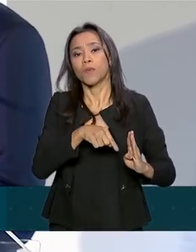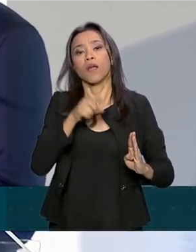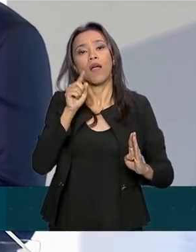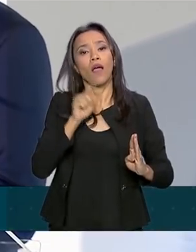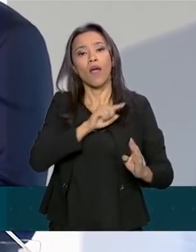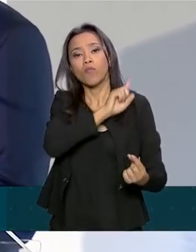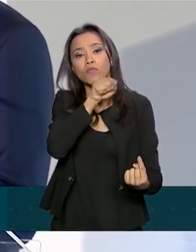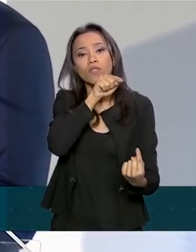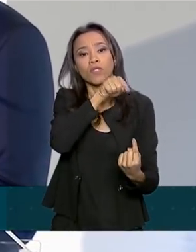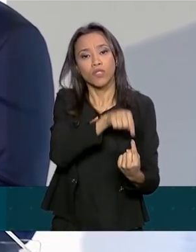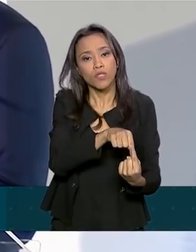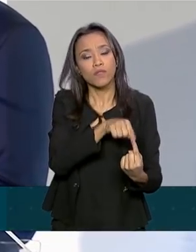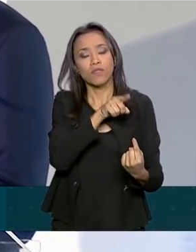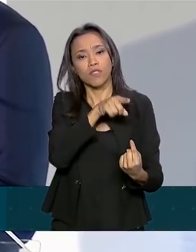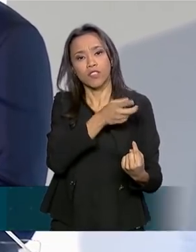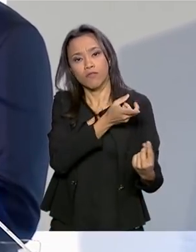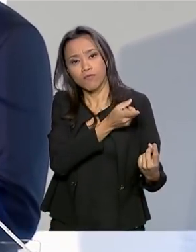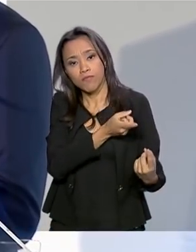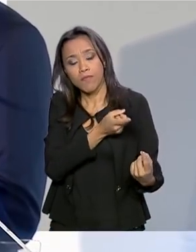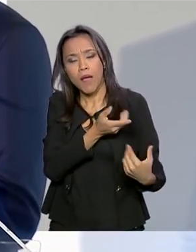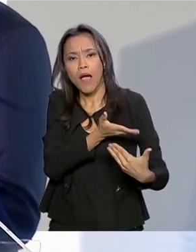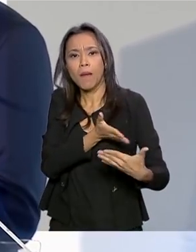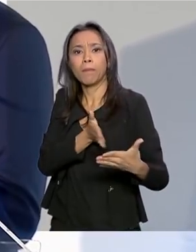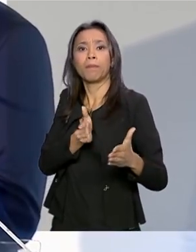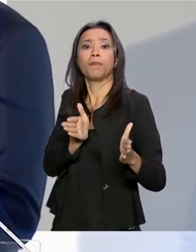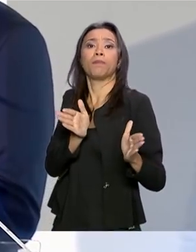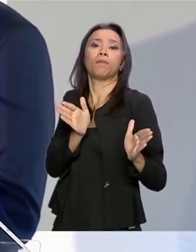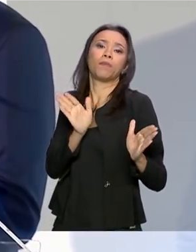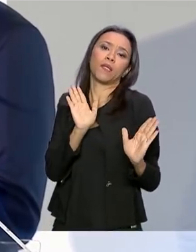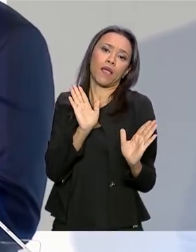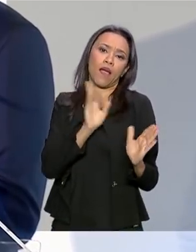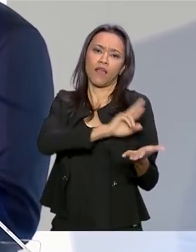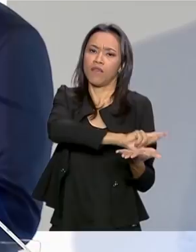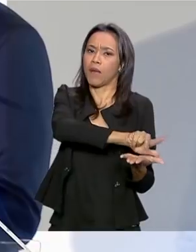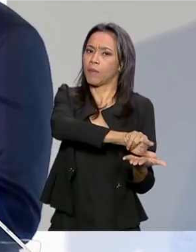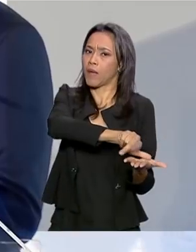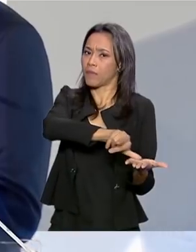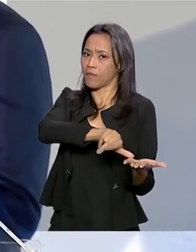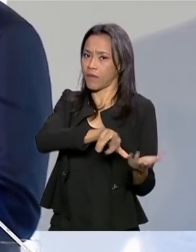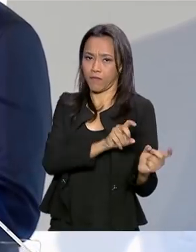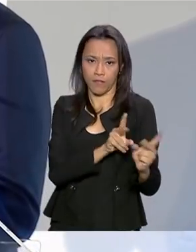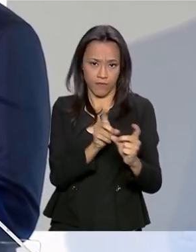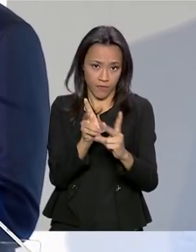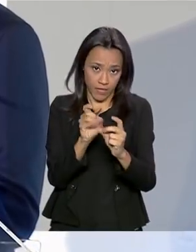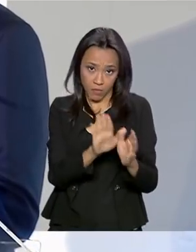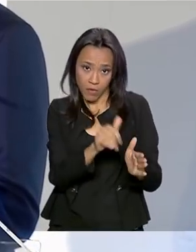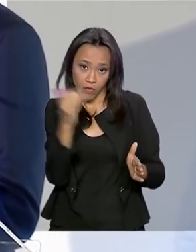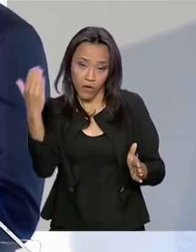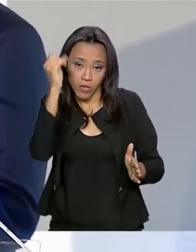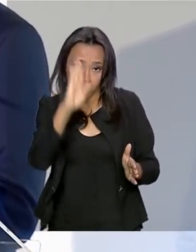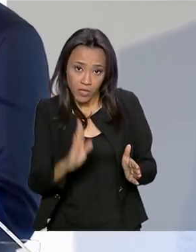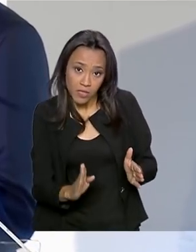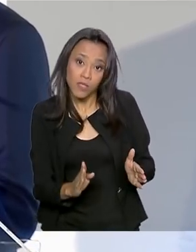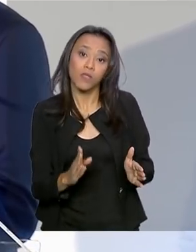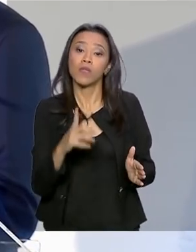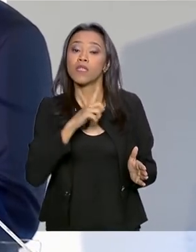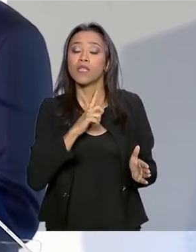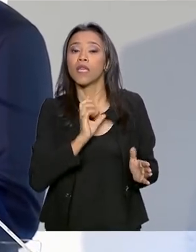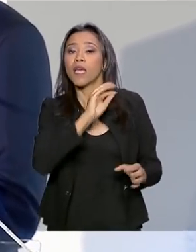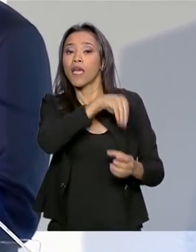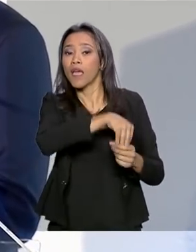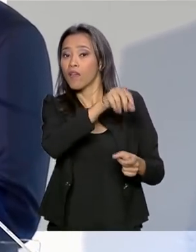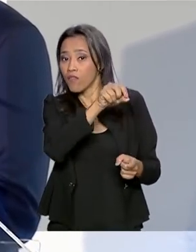objetivos de ampliar e diversificar nossas exportações, com maior agregação de valor,